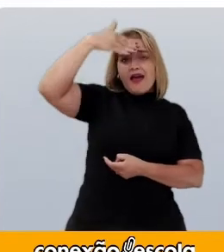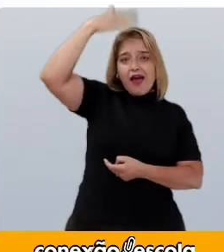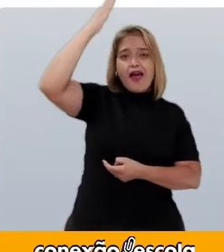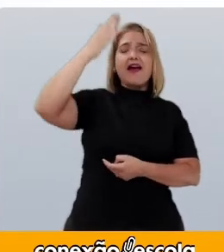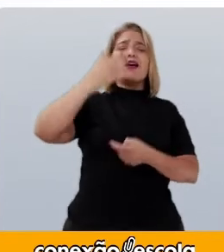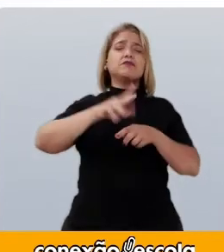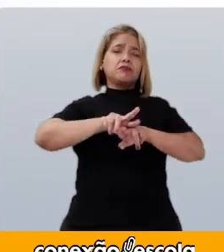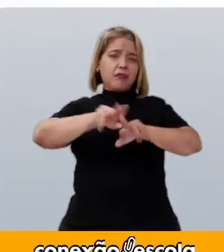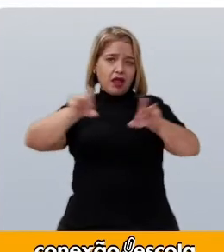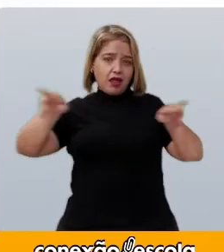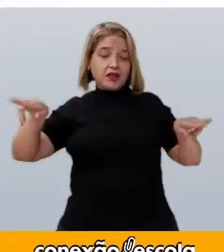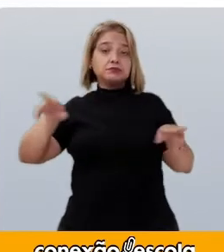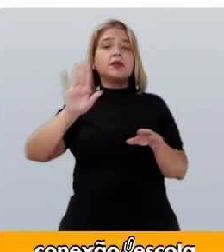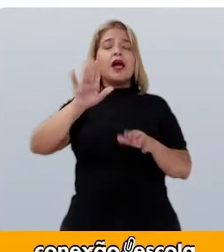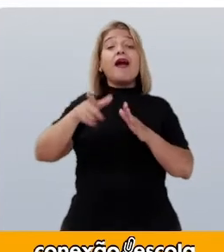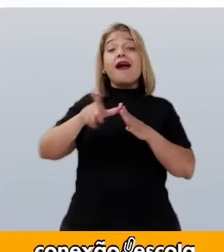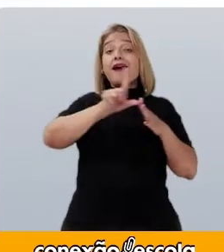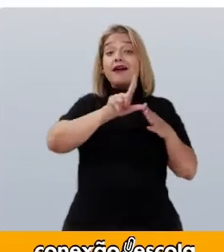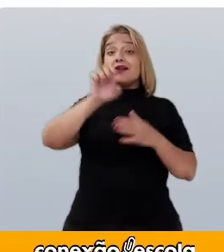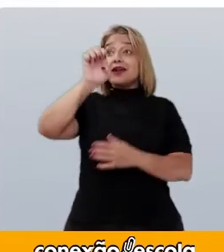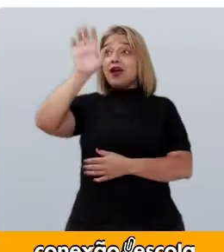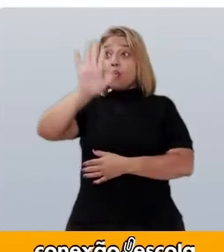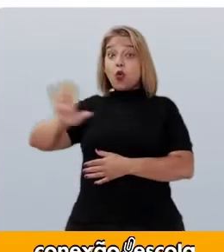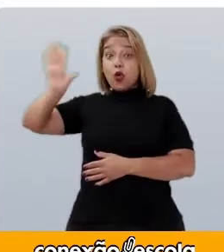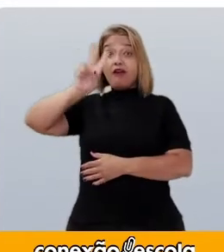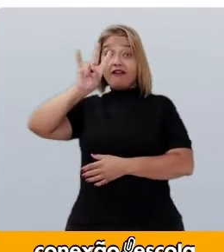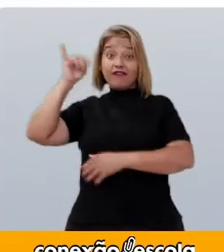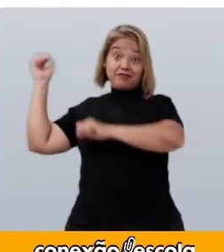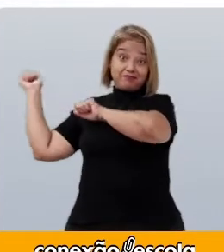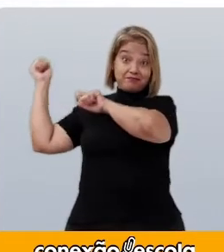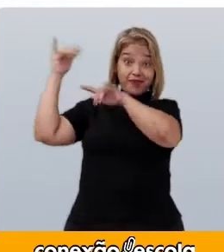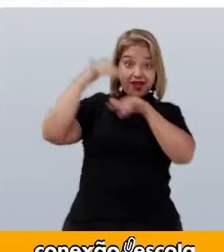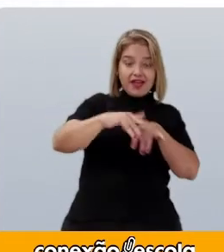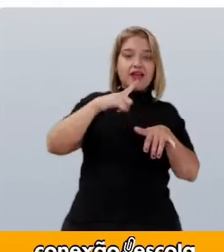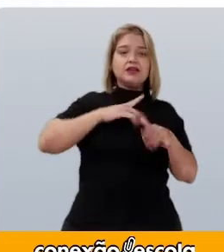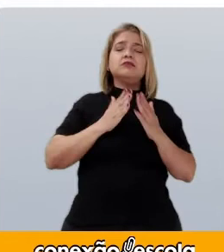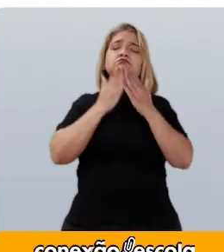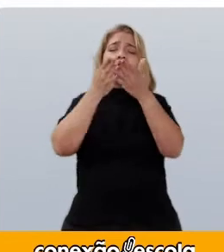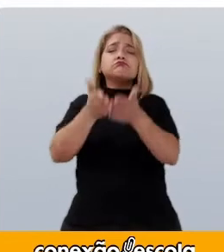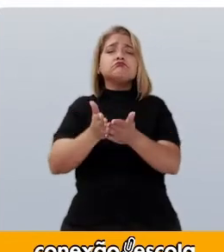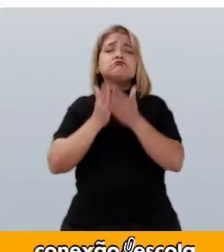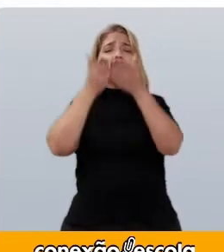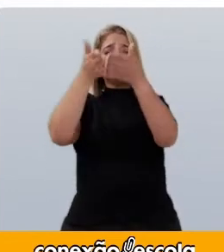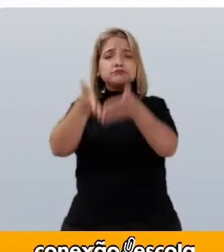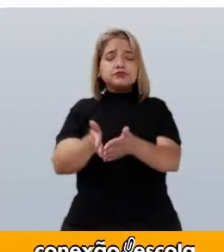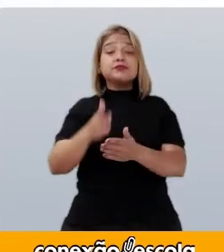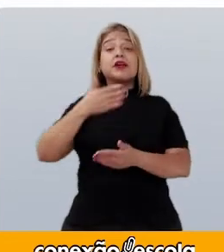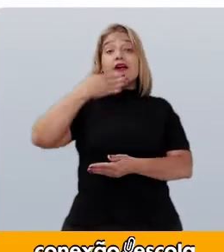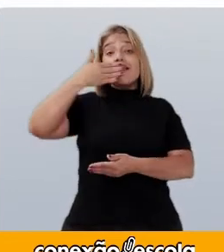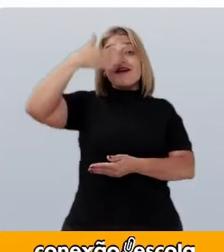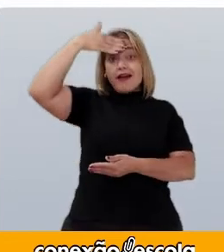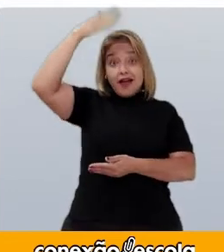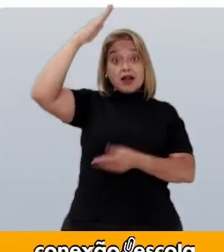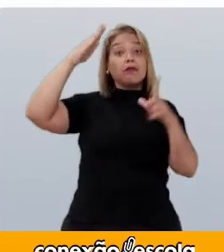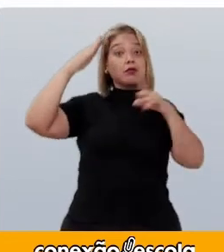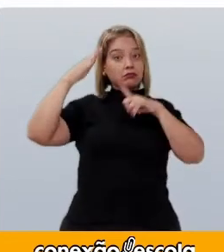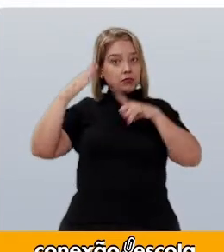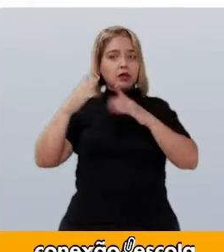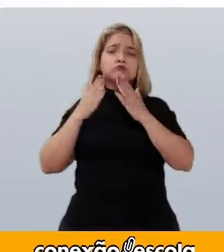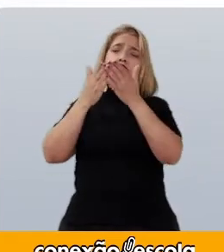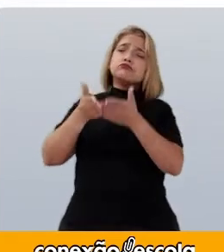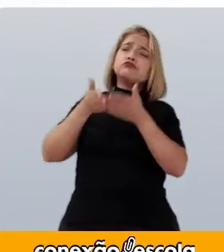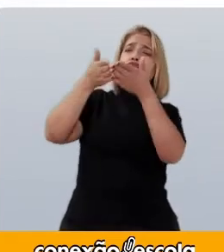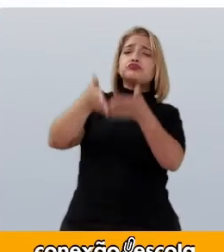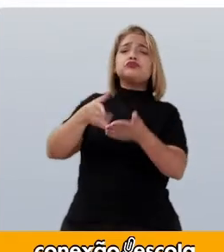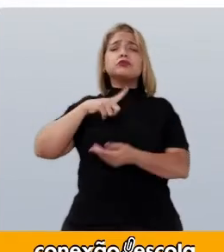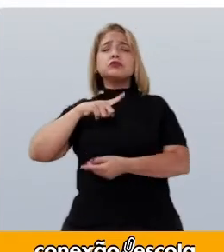chegada Dos europeus Por aqui Eram os árabes Que navegavam Pelo oceano índico E em vários lugares Eles deixaram As suas